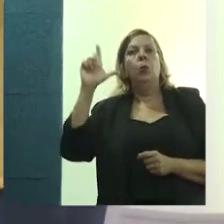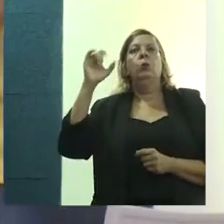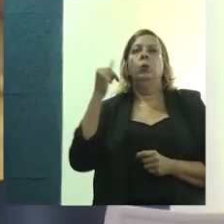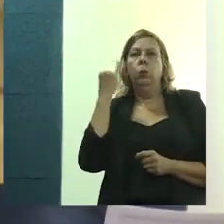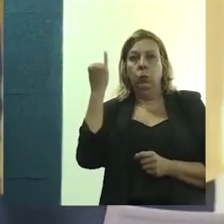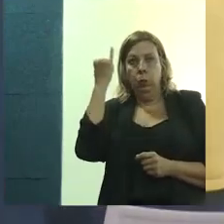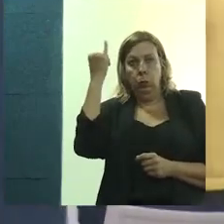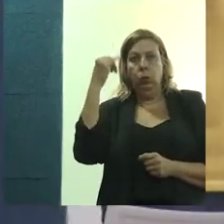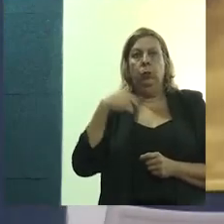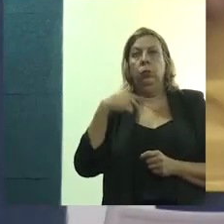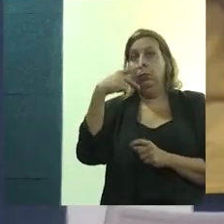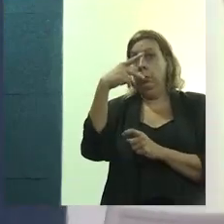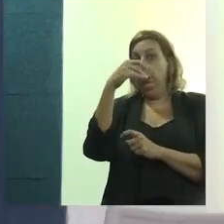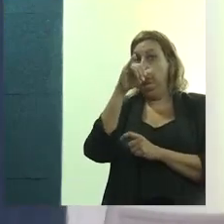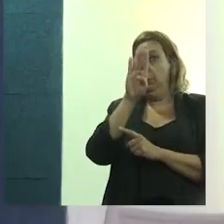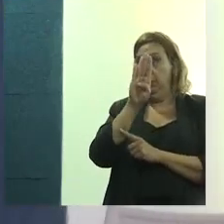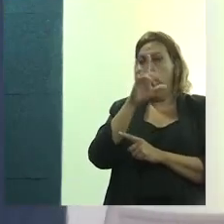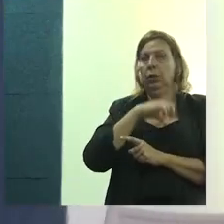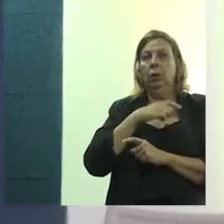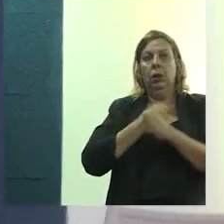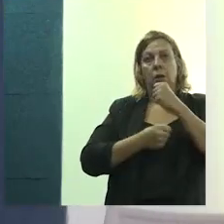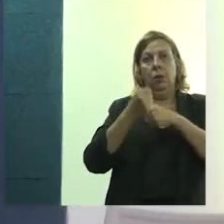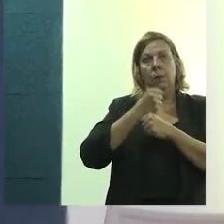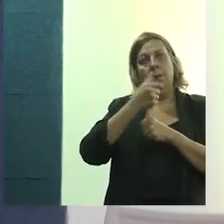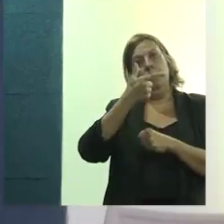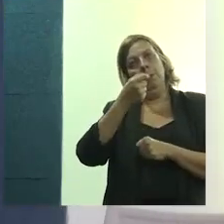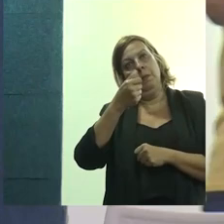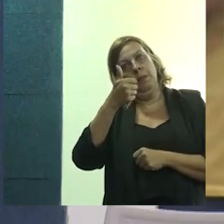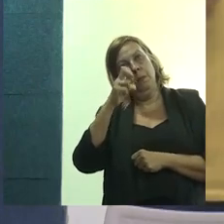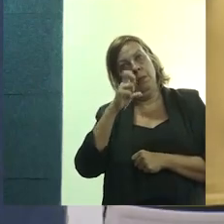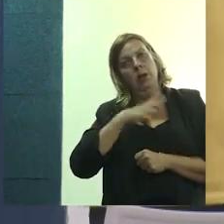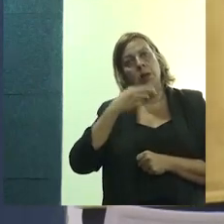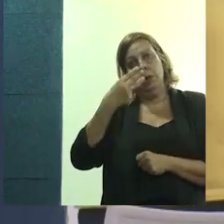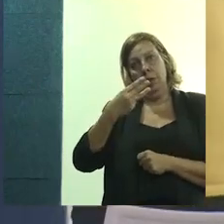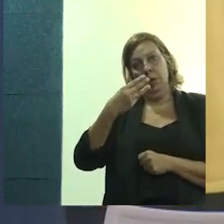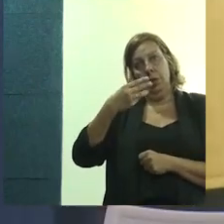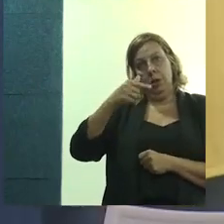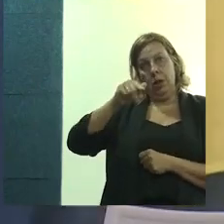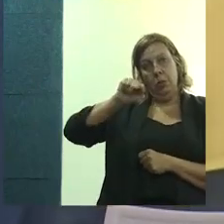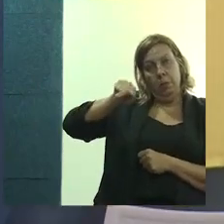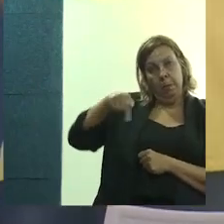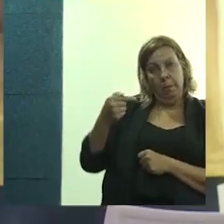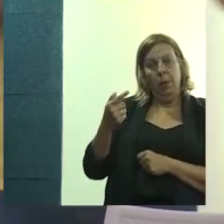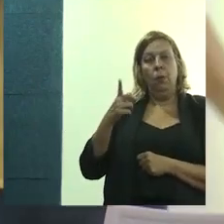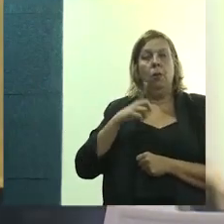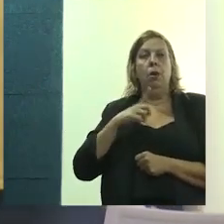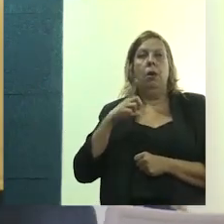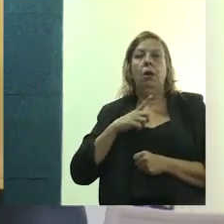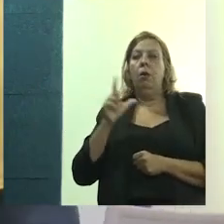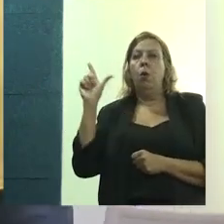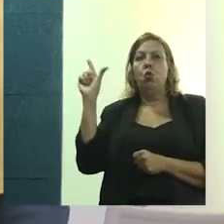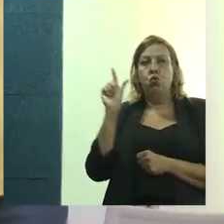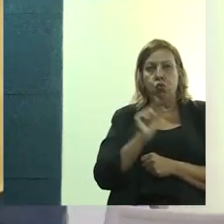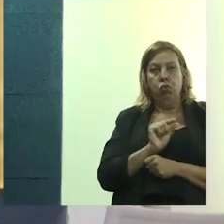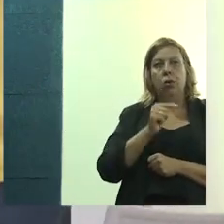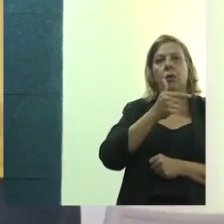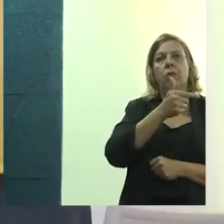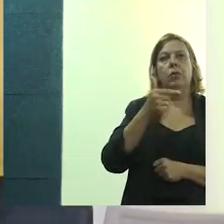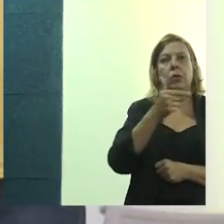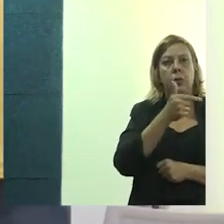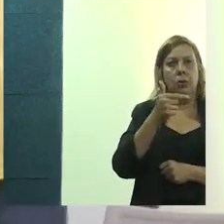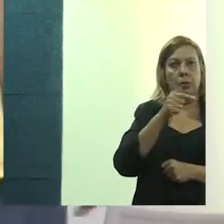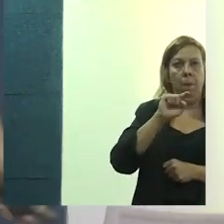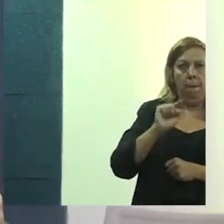que é importante, que o PIB, que em 2015 era 37.312, e baixou para 22